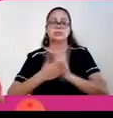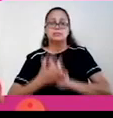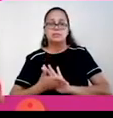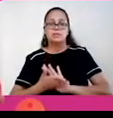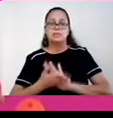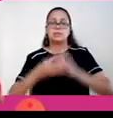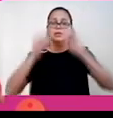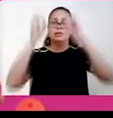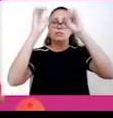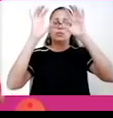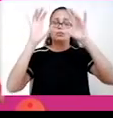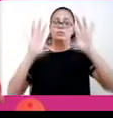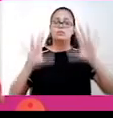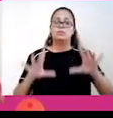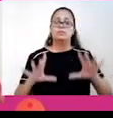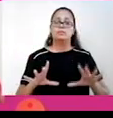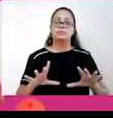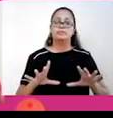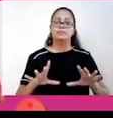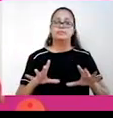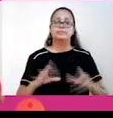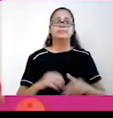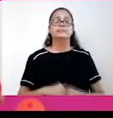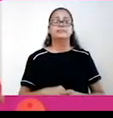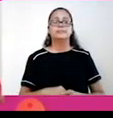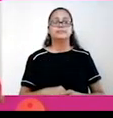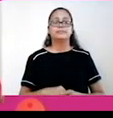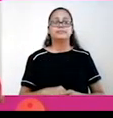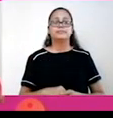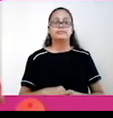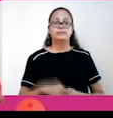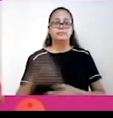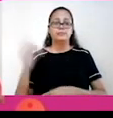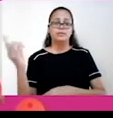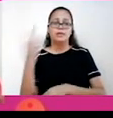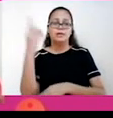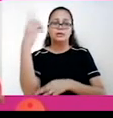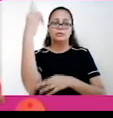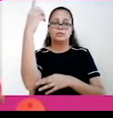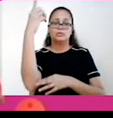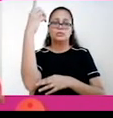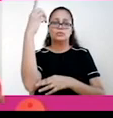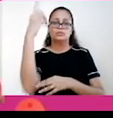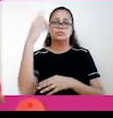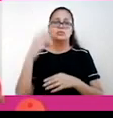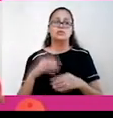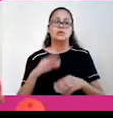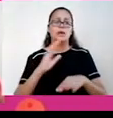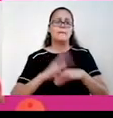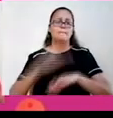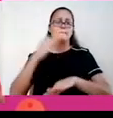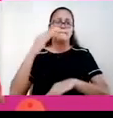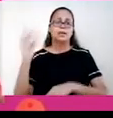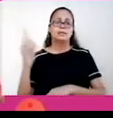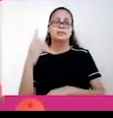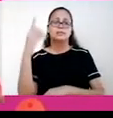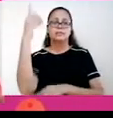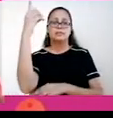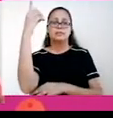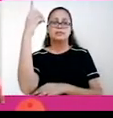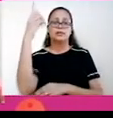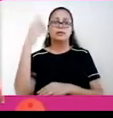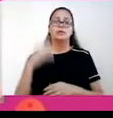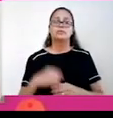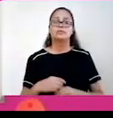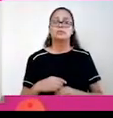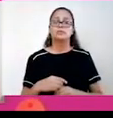de neve. A exemplo de Torres del Paine, no Chile. A altitude. Geralmente, quanto mais elevada é o local, menores são as suas médias